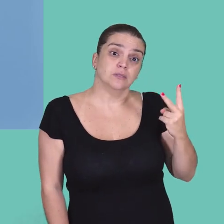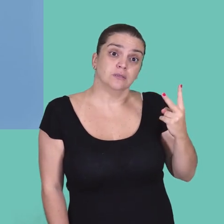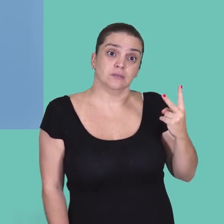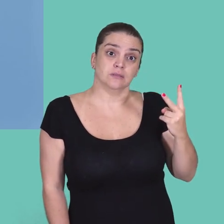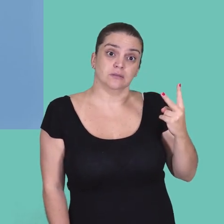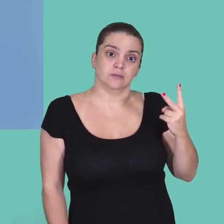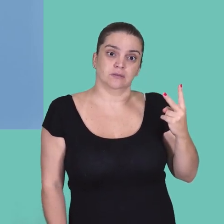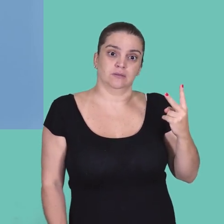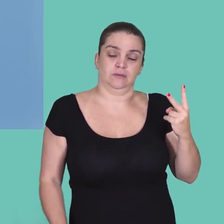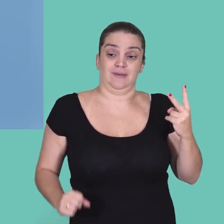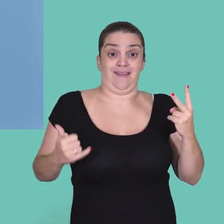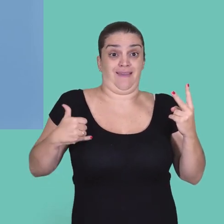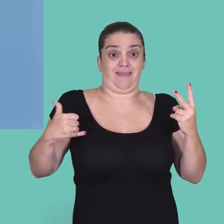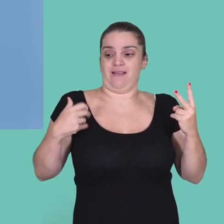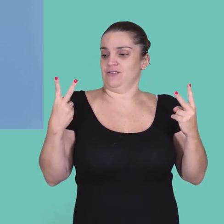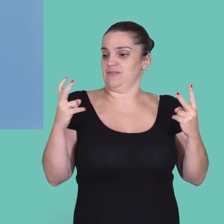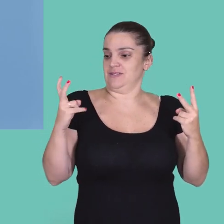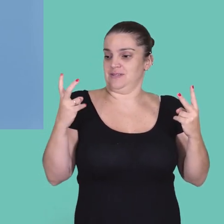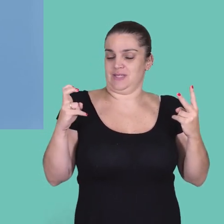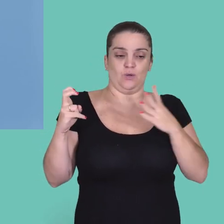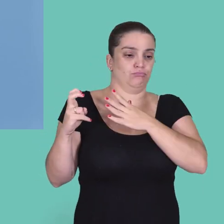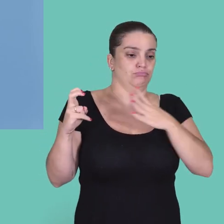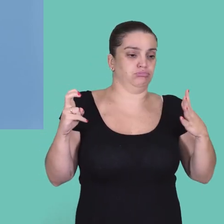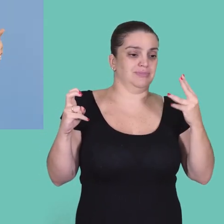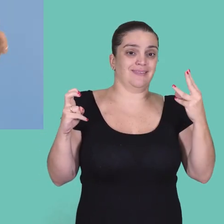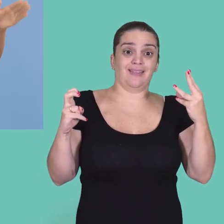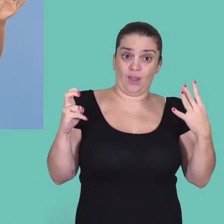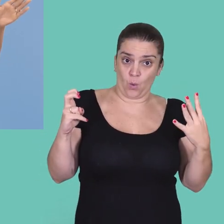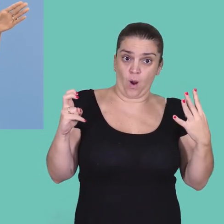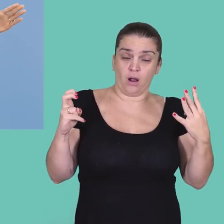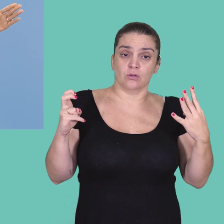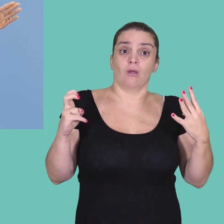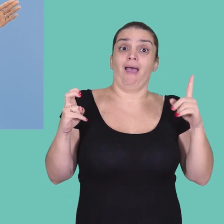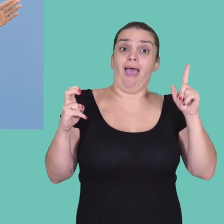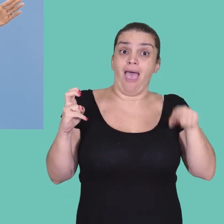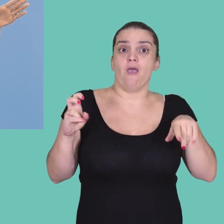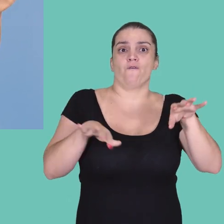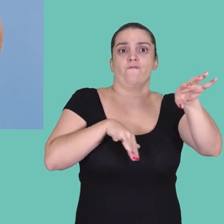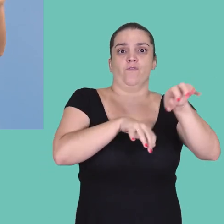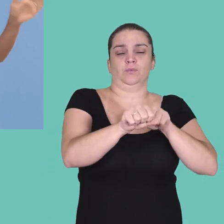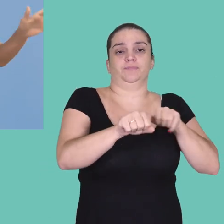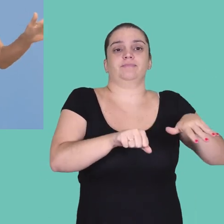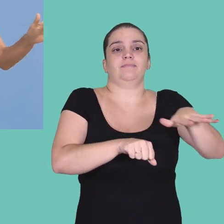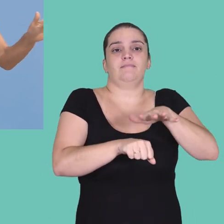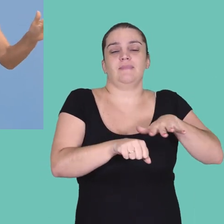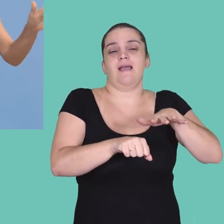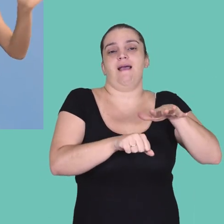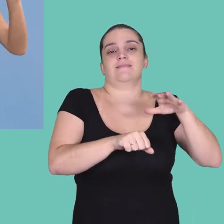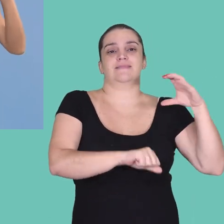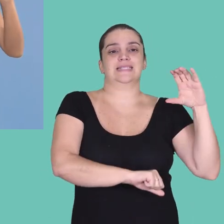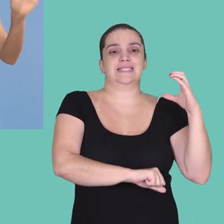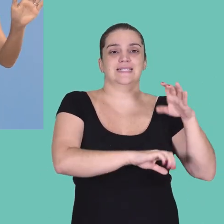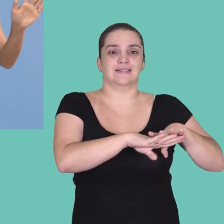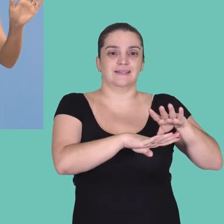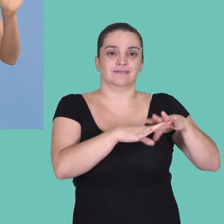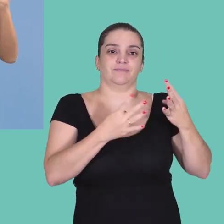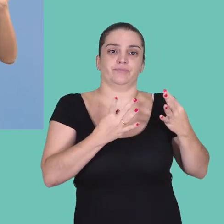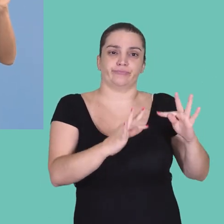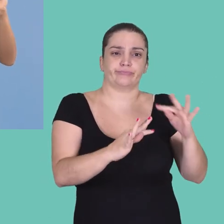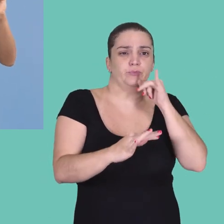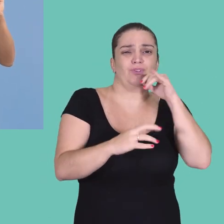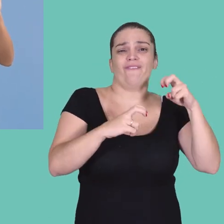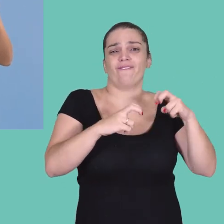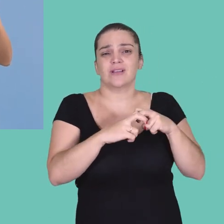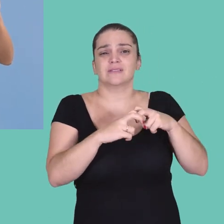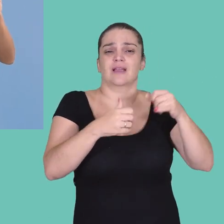apenas 2,2% das pessoas entre 25 e 34 anos são formadas em áreas de